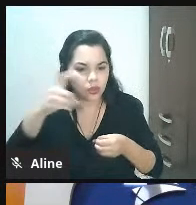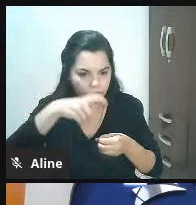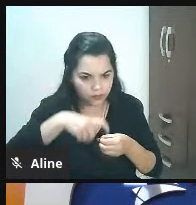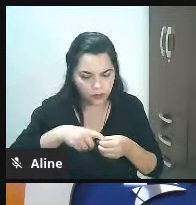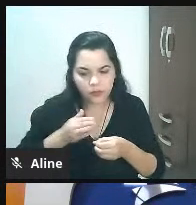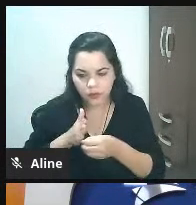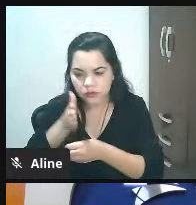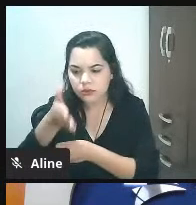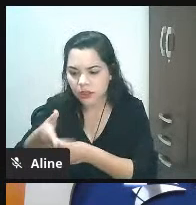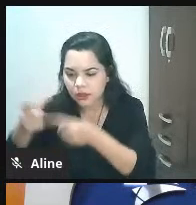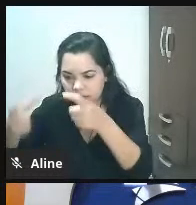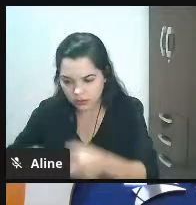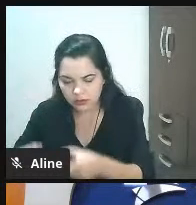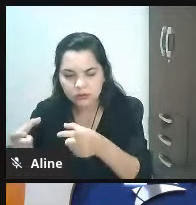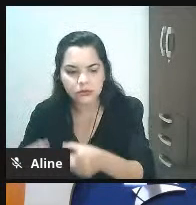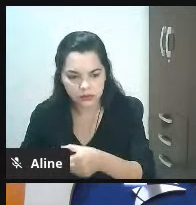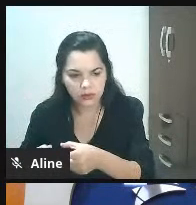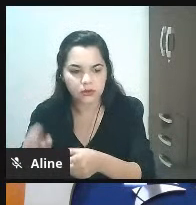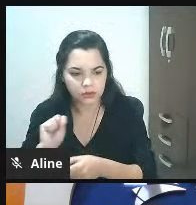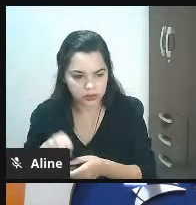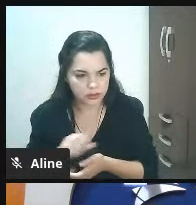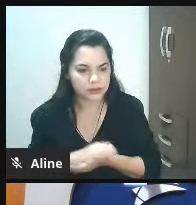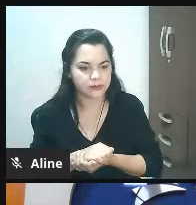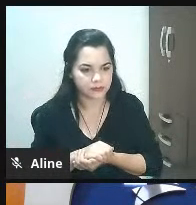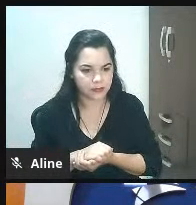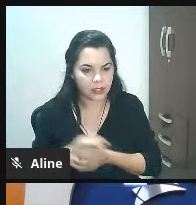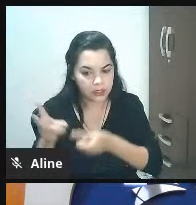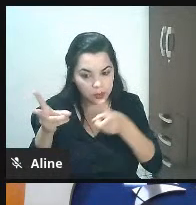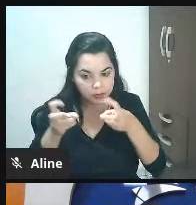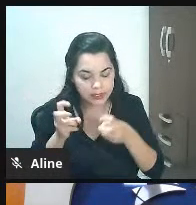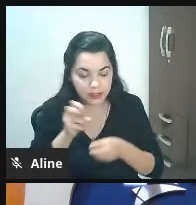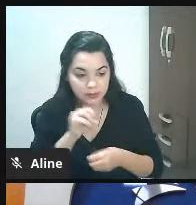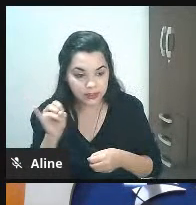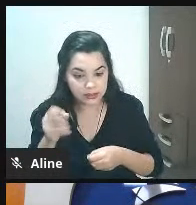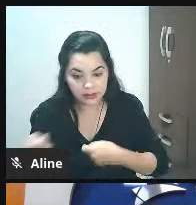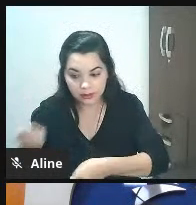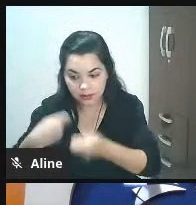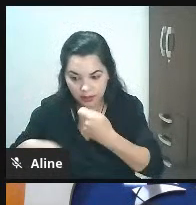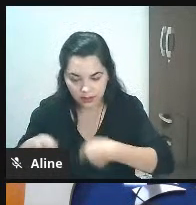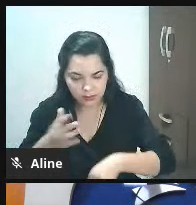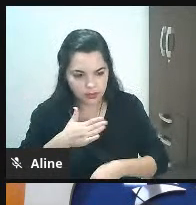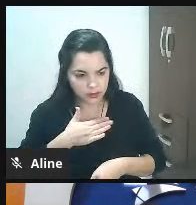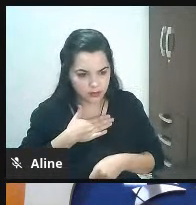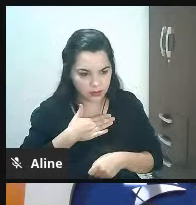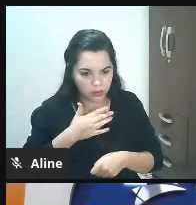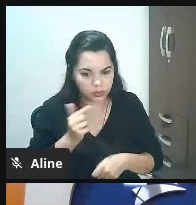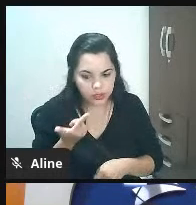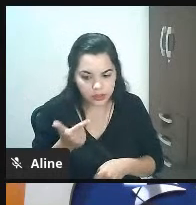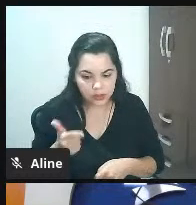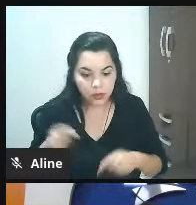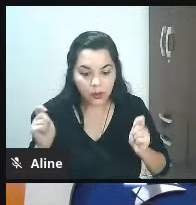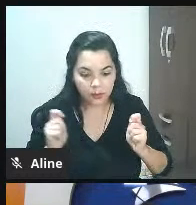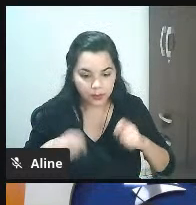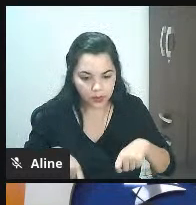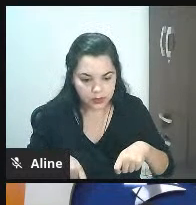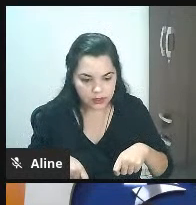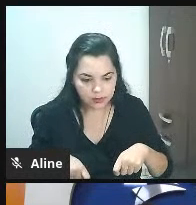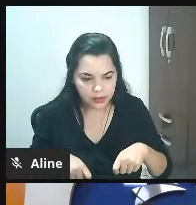físicas como fazia antes percebe que se eu na minha loja não tiver uma possibilidade uma